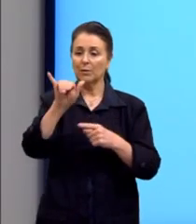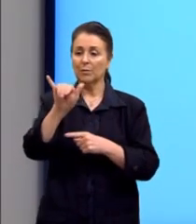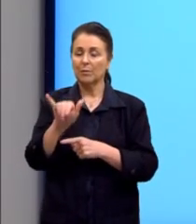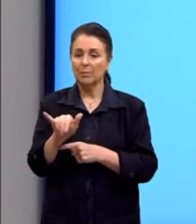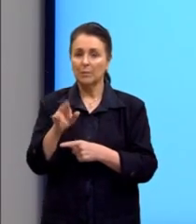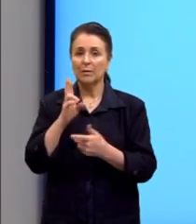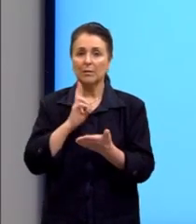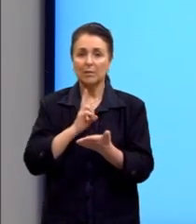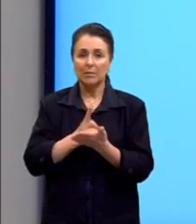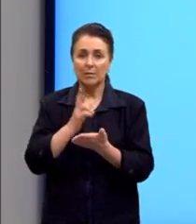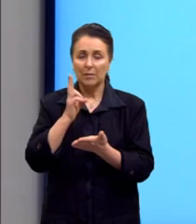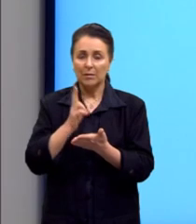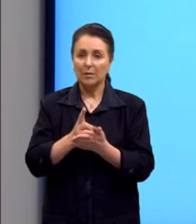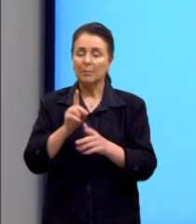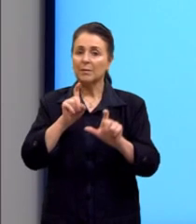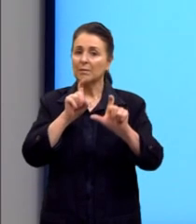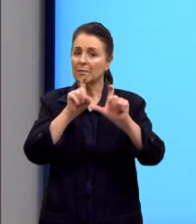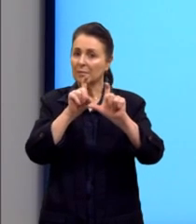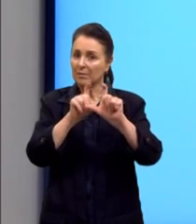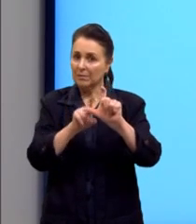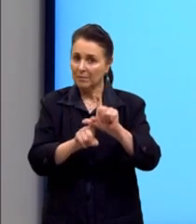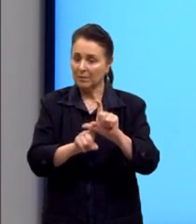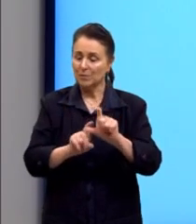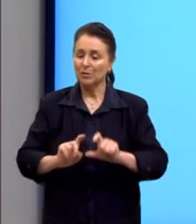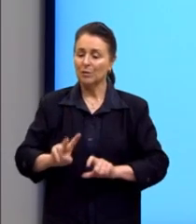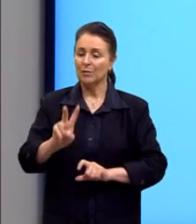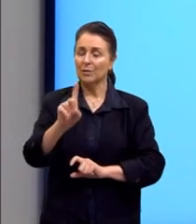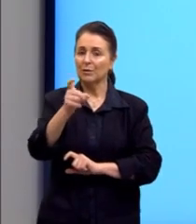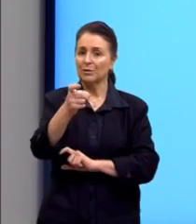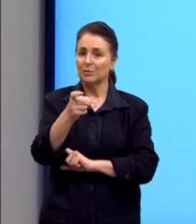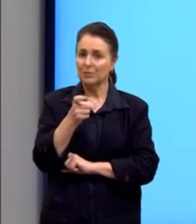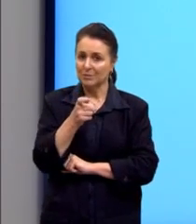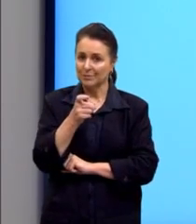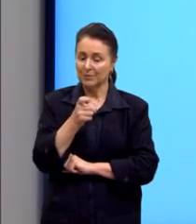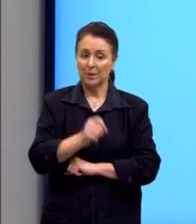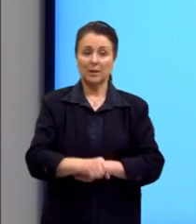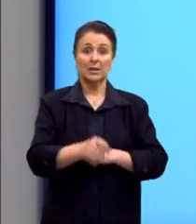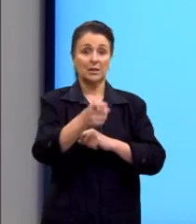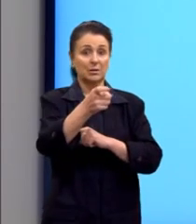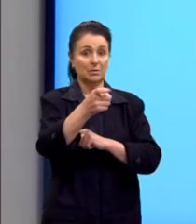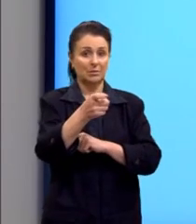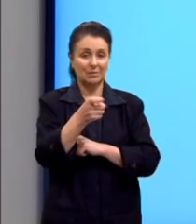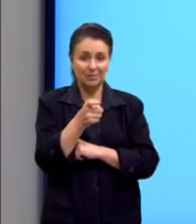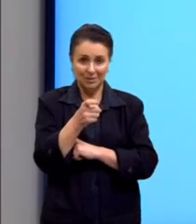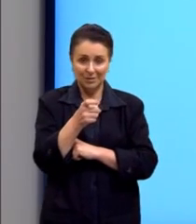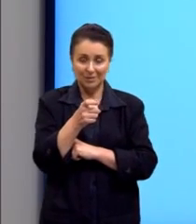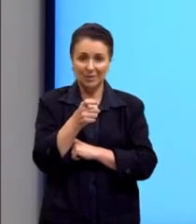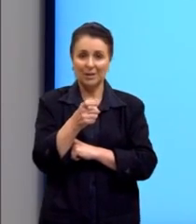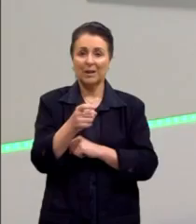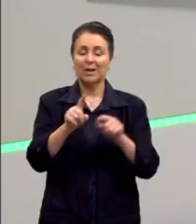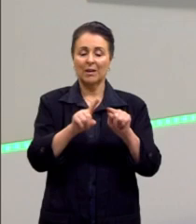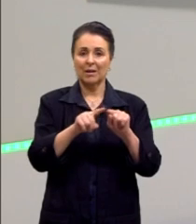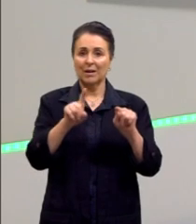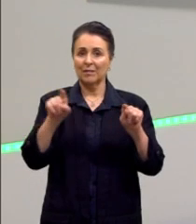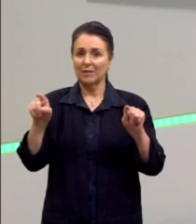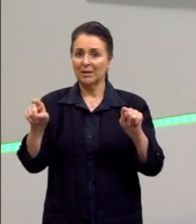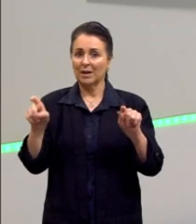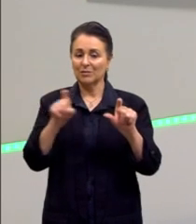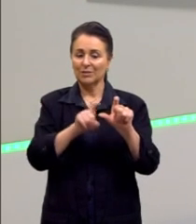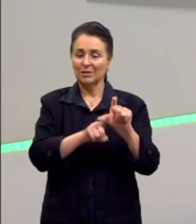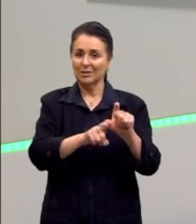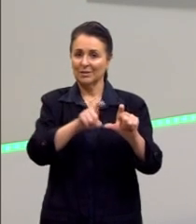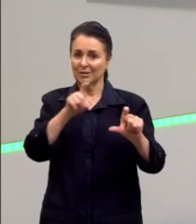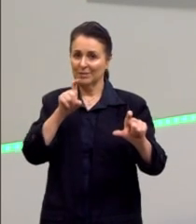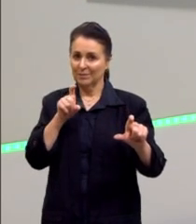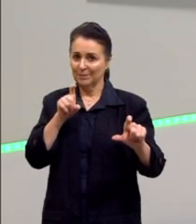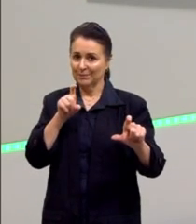sempre vai depender do valor de x, enquanto x a gente chama de variável independente,